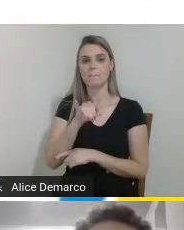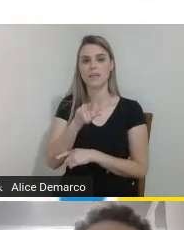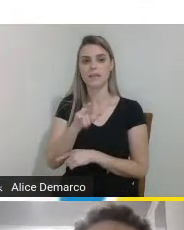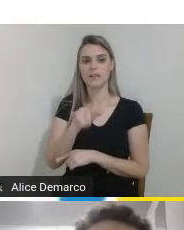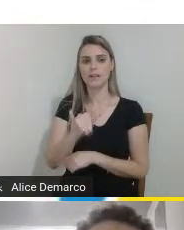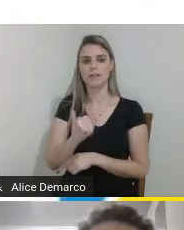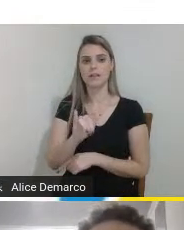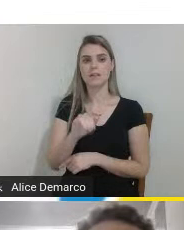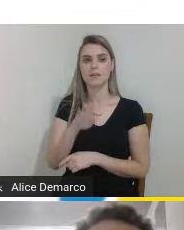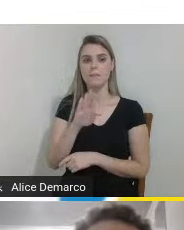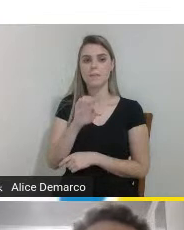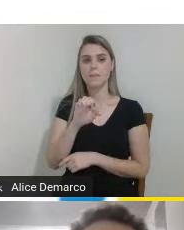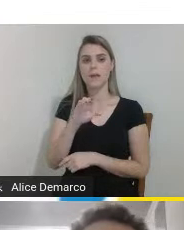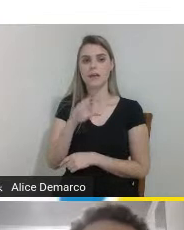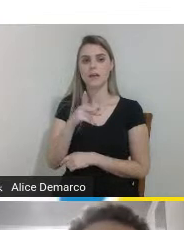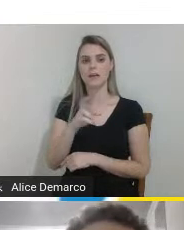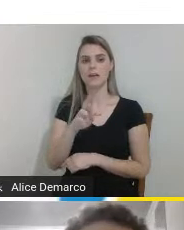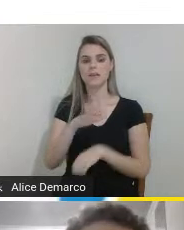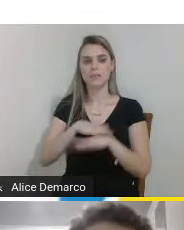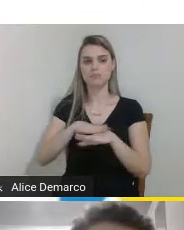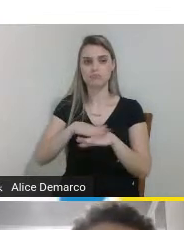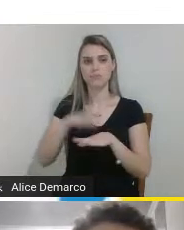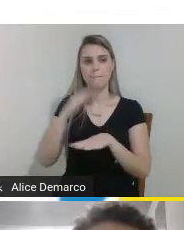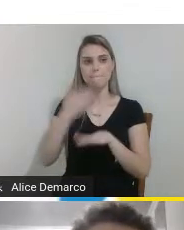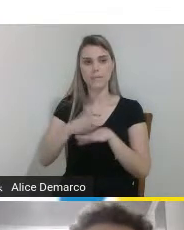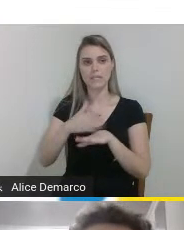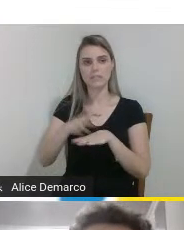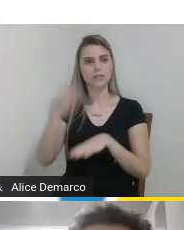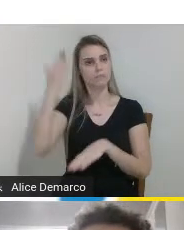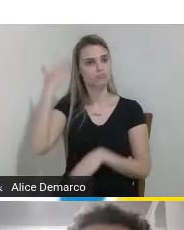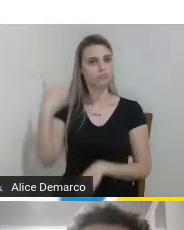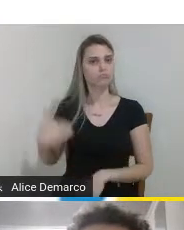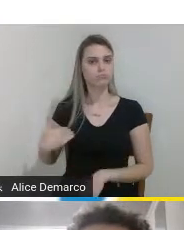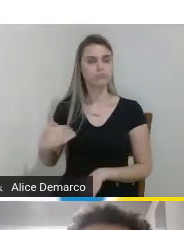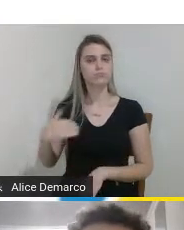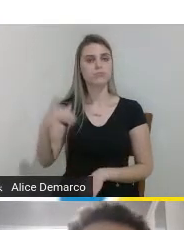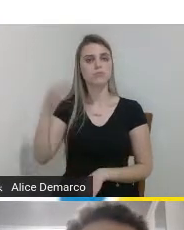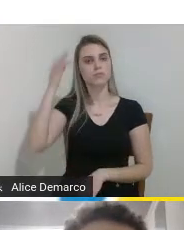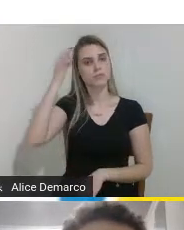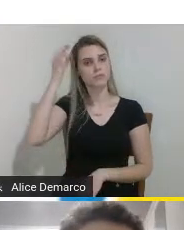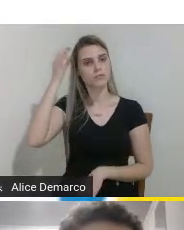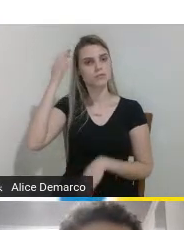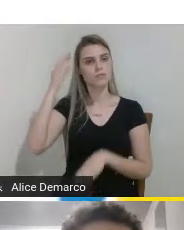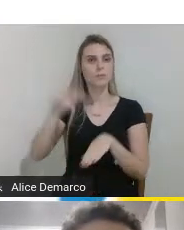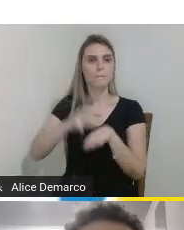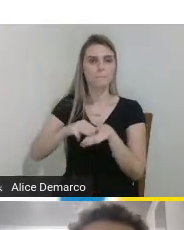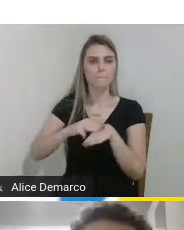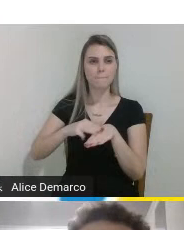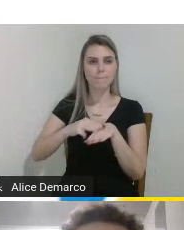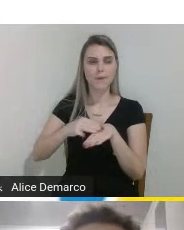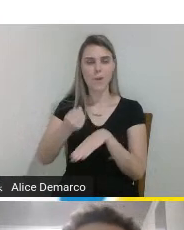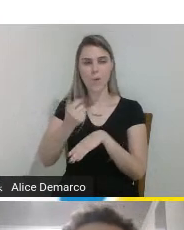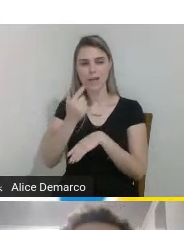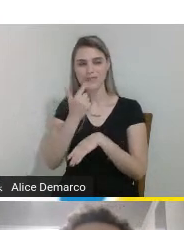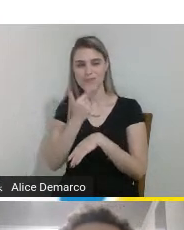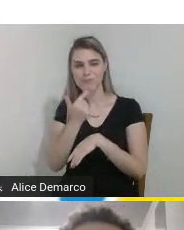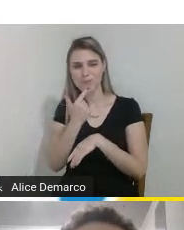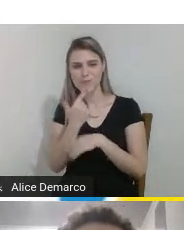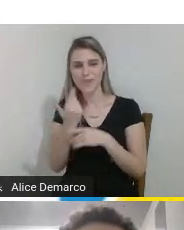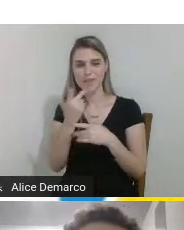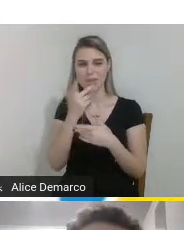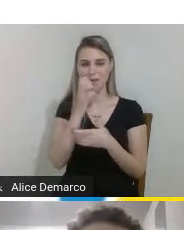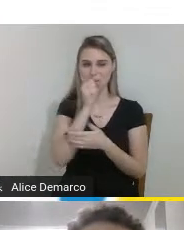que é uma menina branca cabelo comprido também castanho quase ruivo meio laranjado